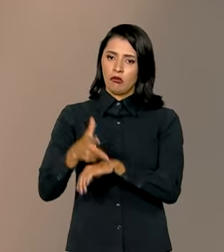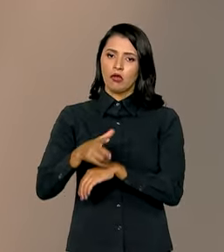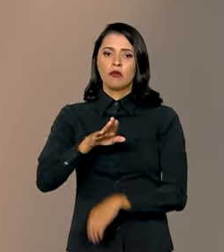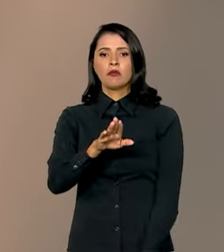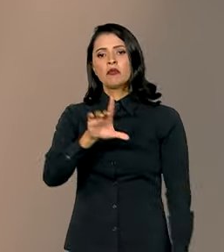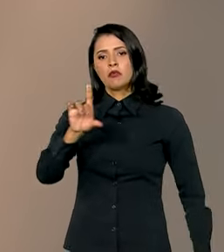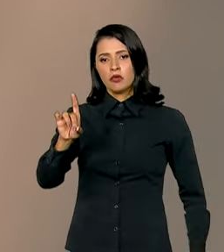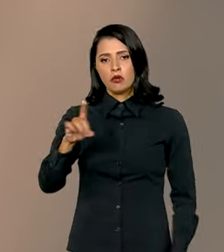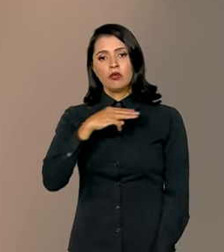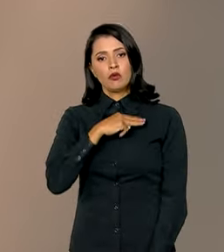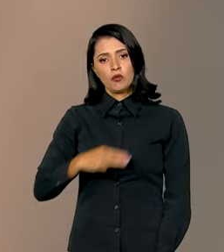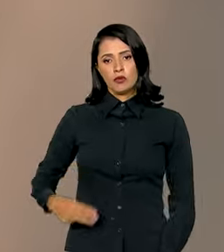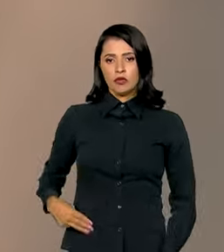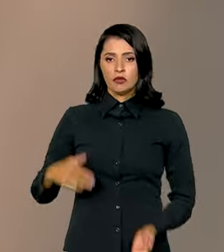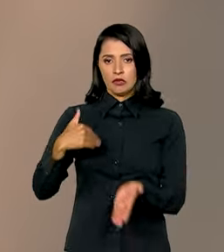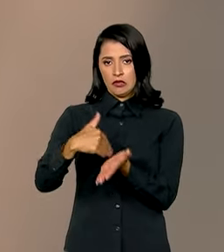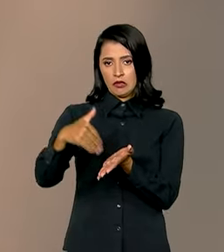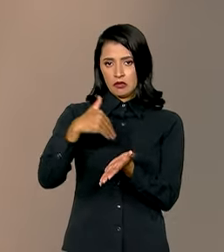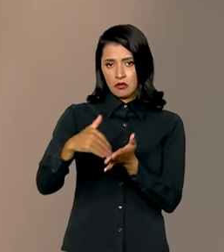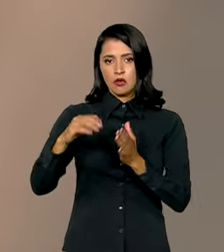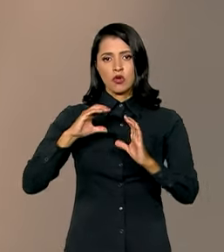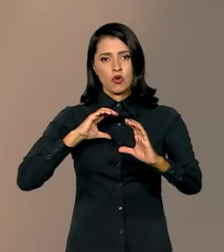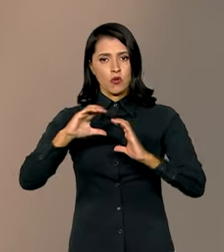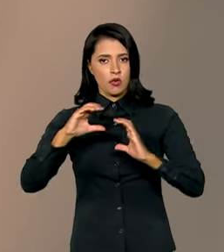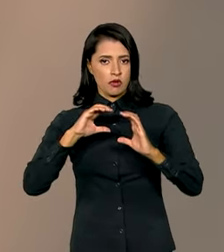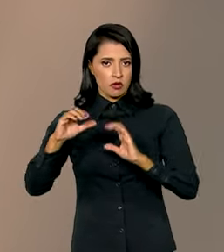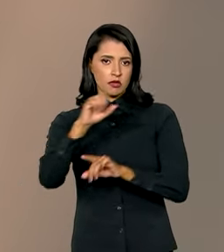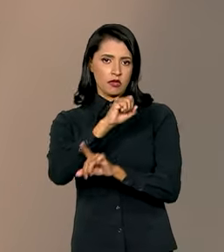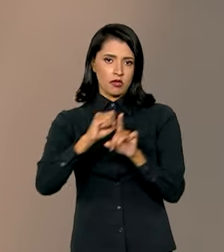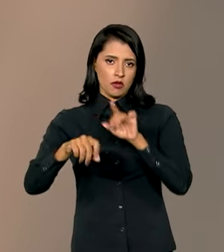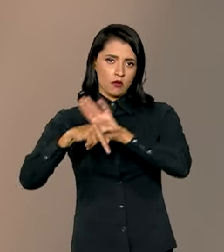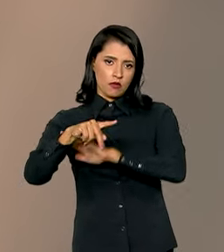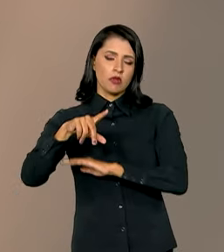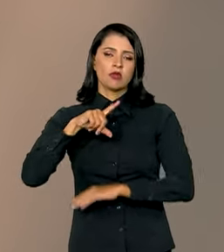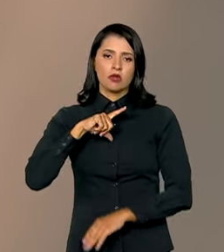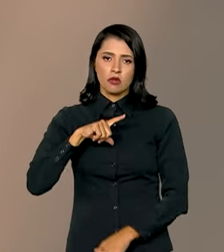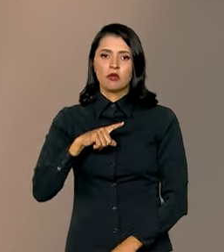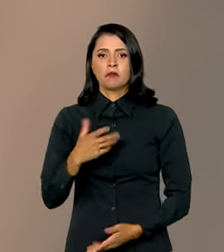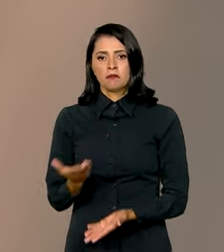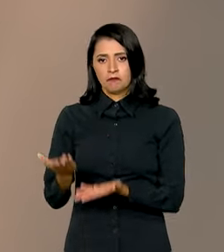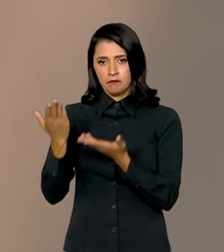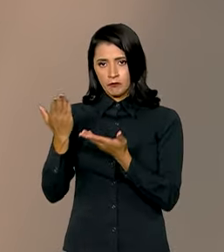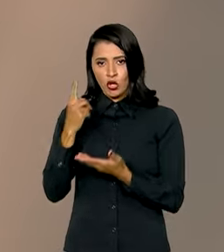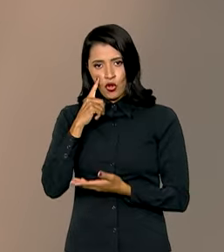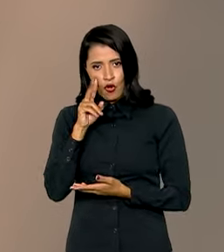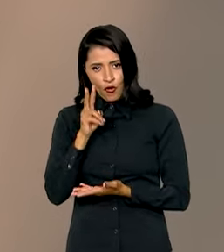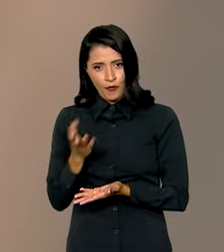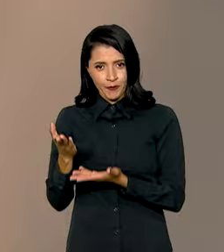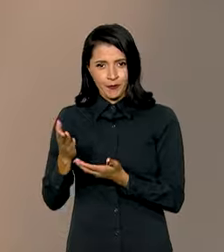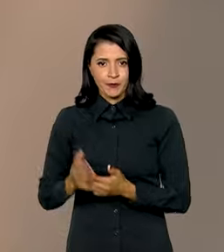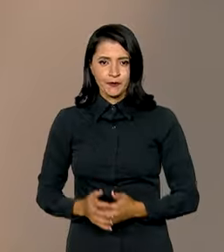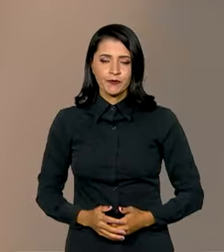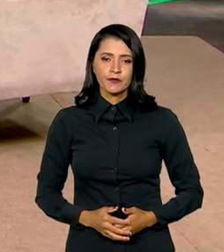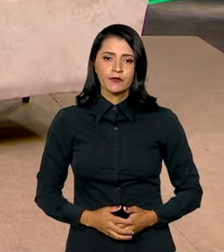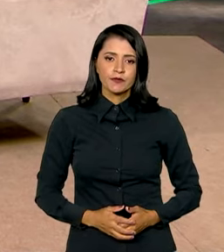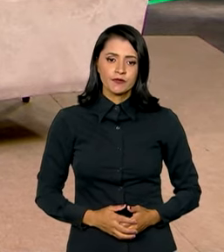em Dia com o ministro da Secretaria de Comunicação Social da Presidência da República. Confira aí a entrevista.